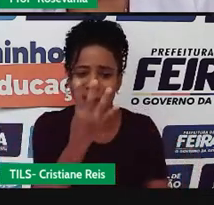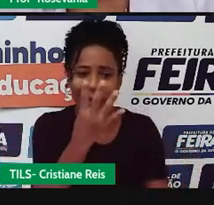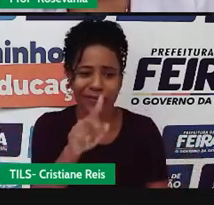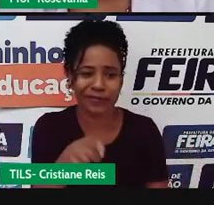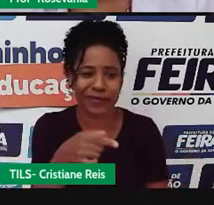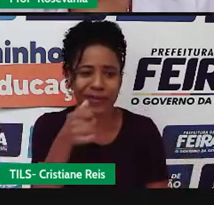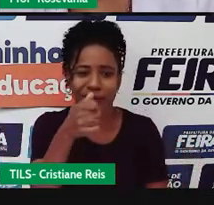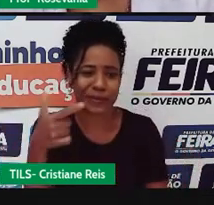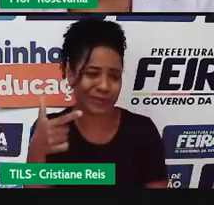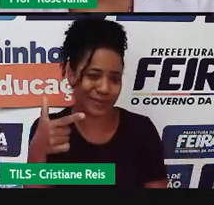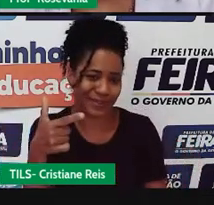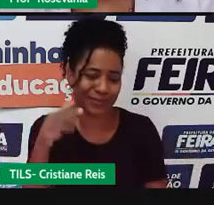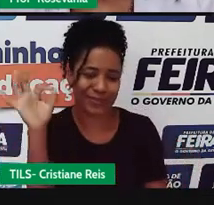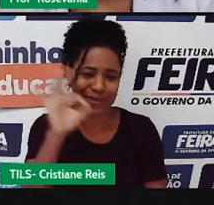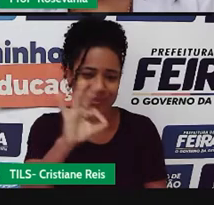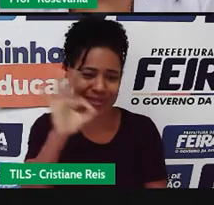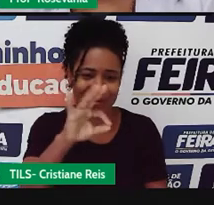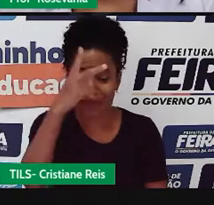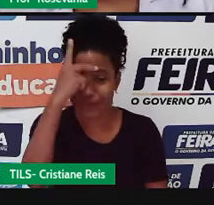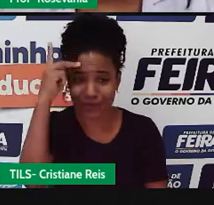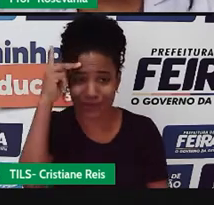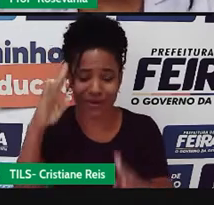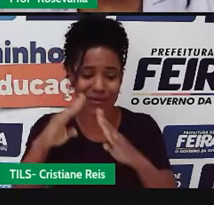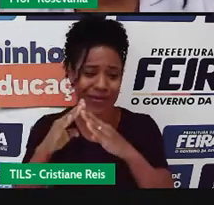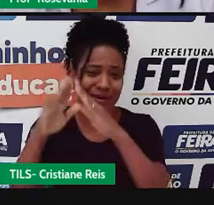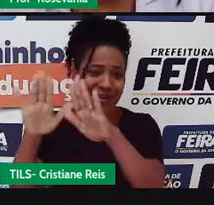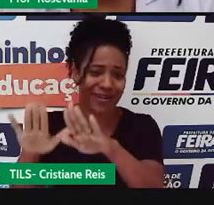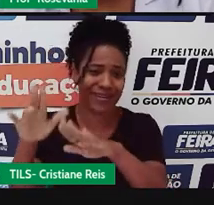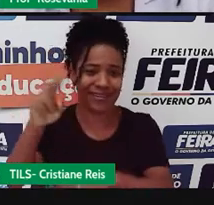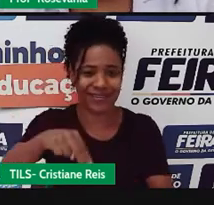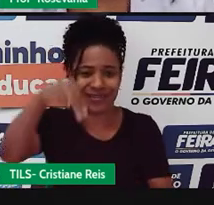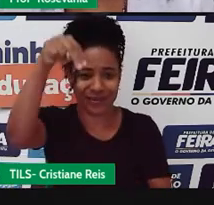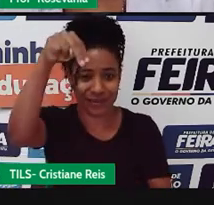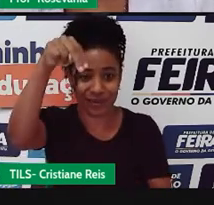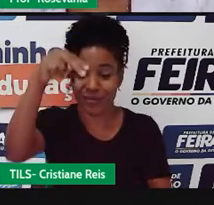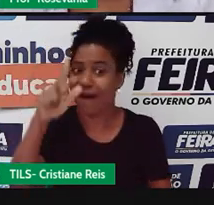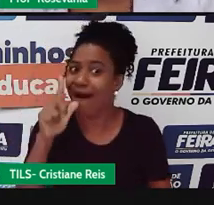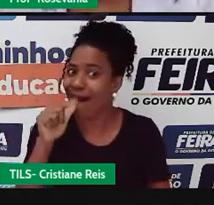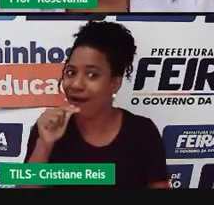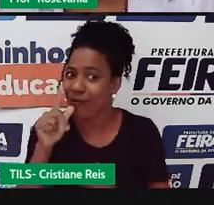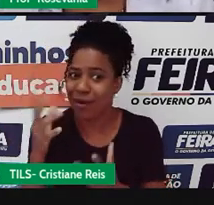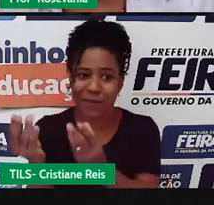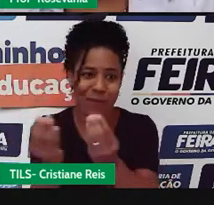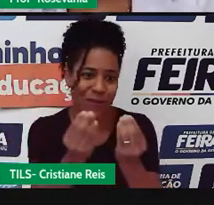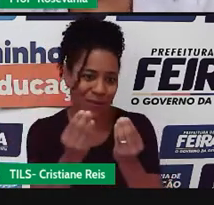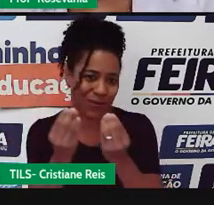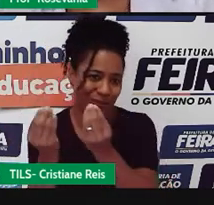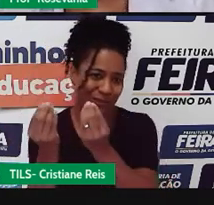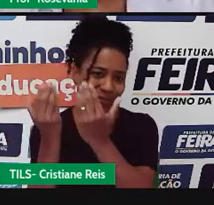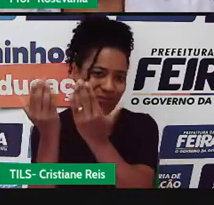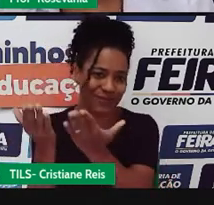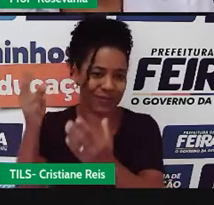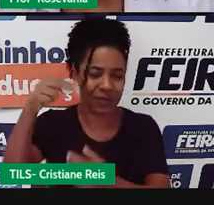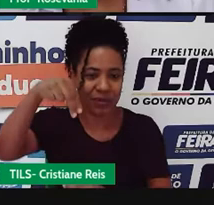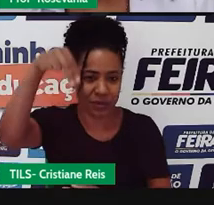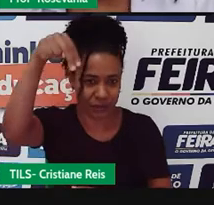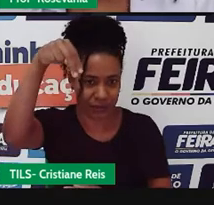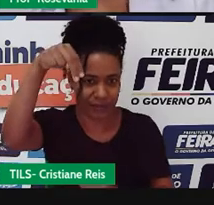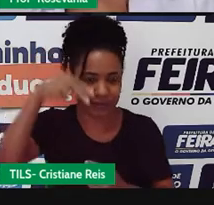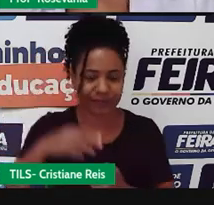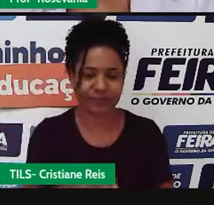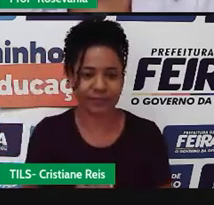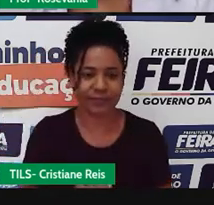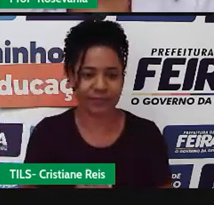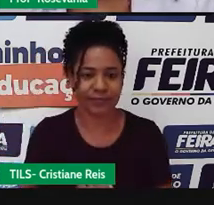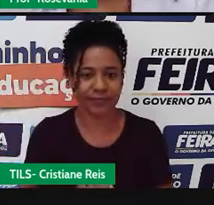lá também pra gastar esse potencial enorme que a gente tem de água. Em contrapartida, a gente tem aqui